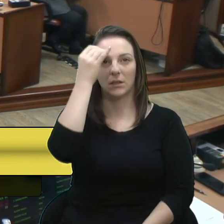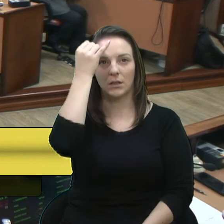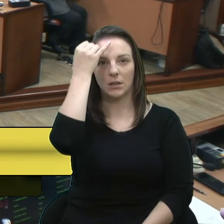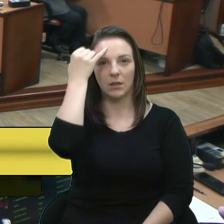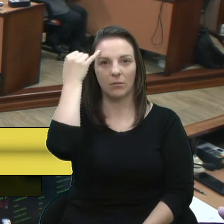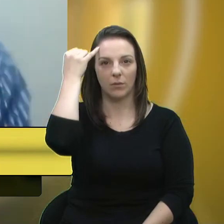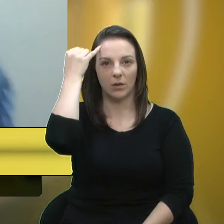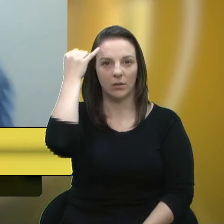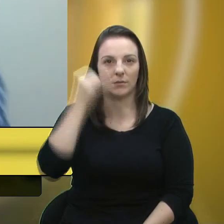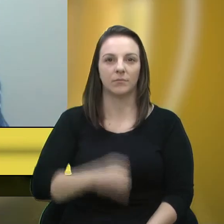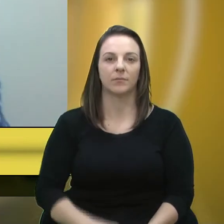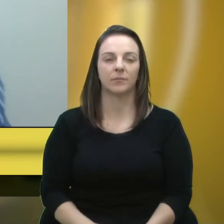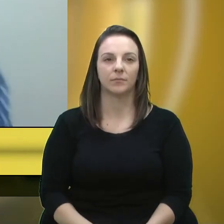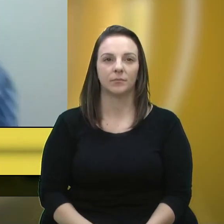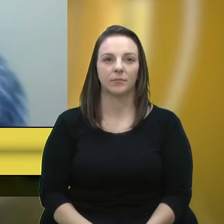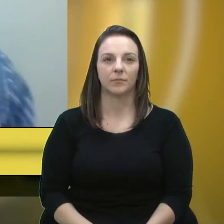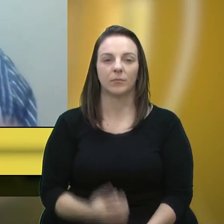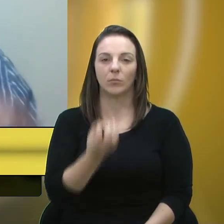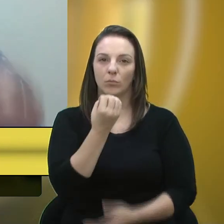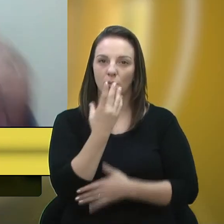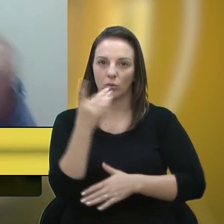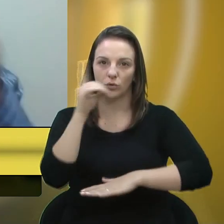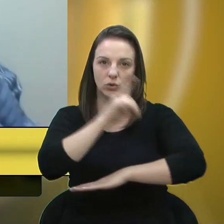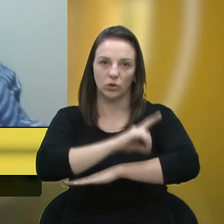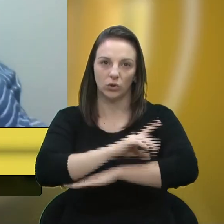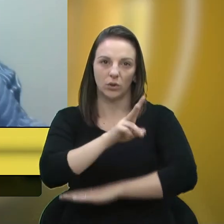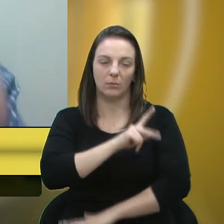Bom dia, senhor presidente e colegas vereadores.